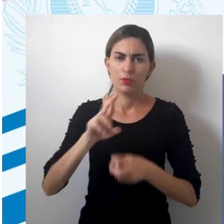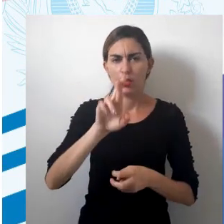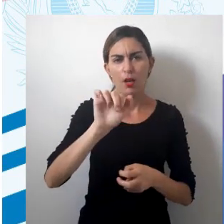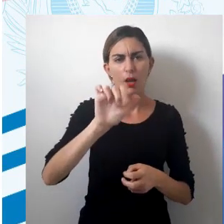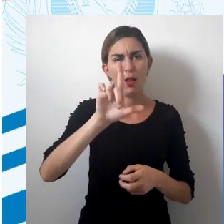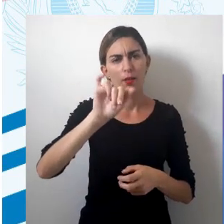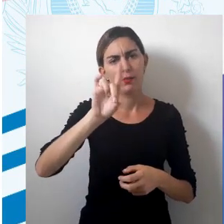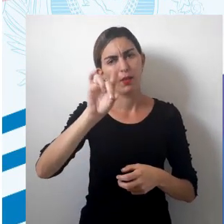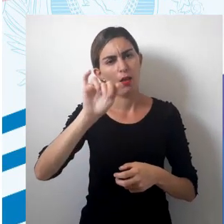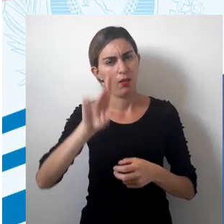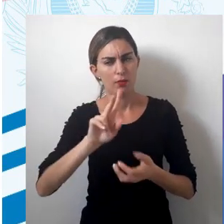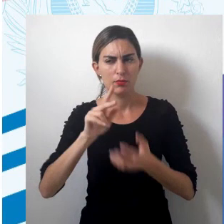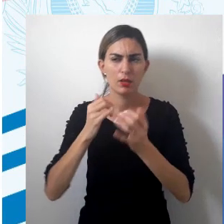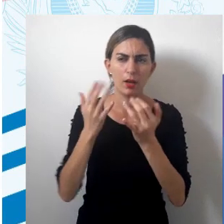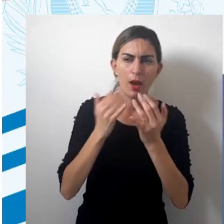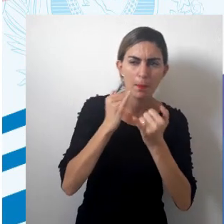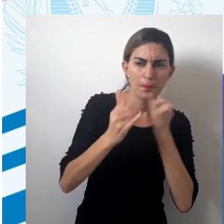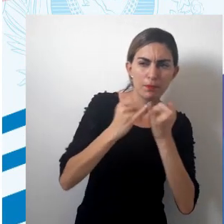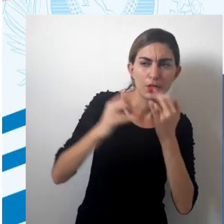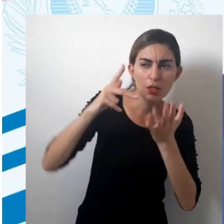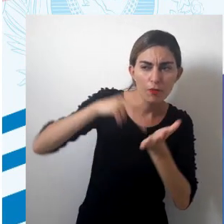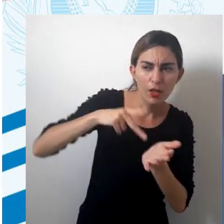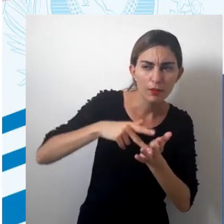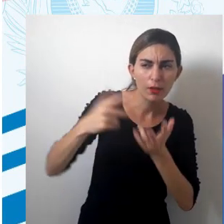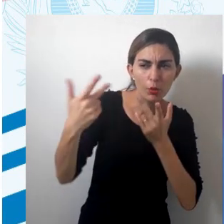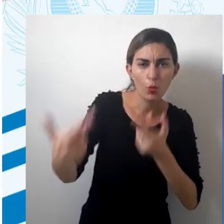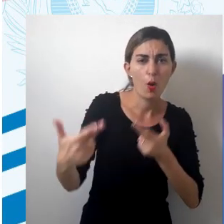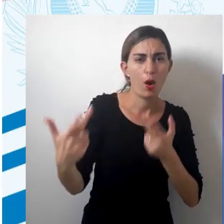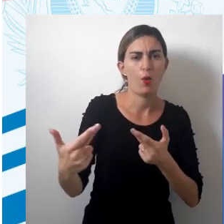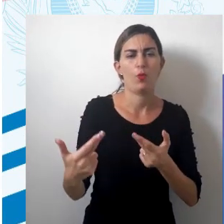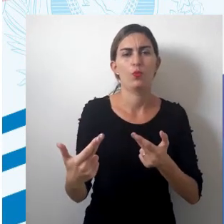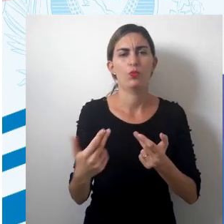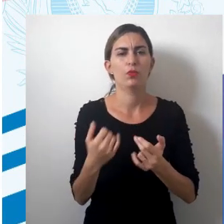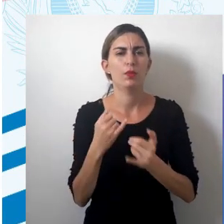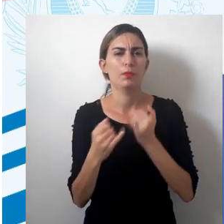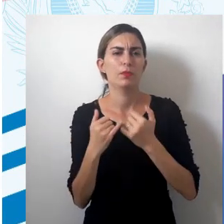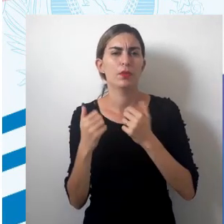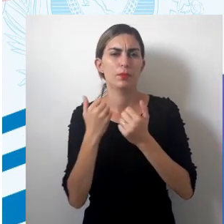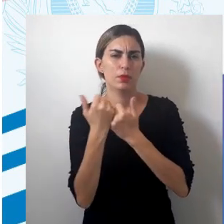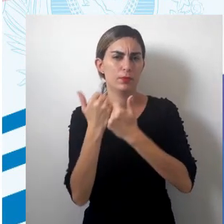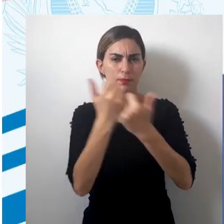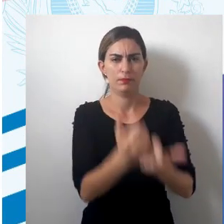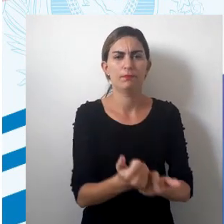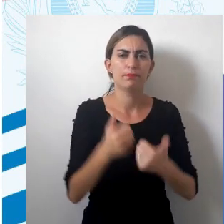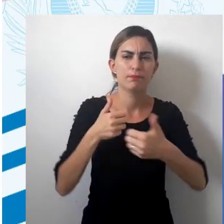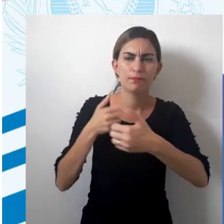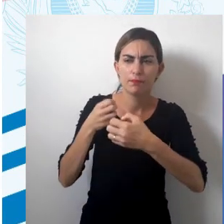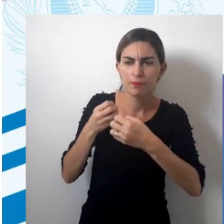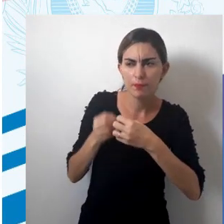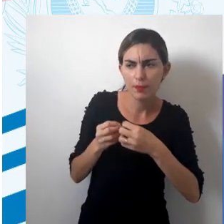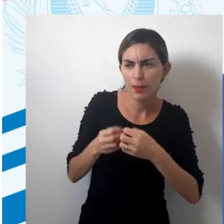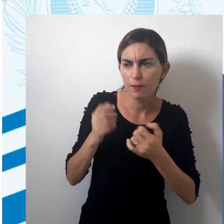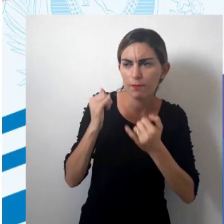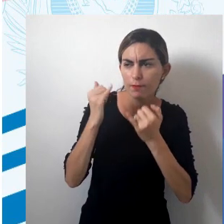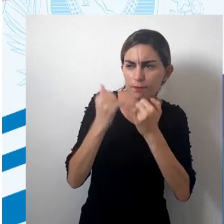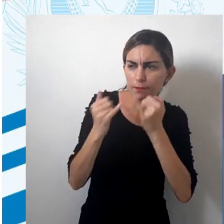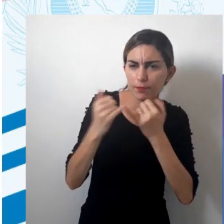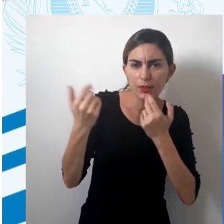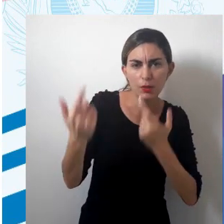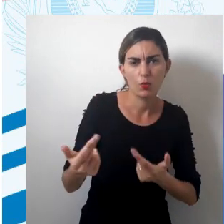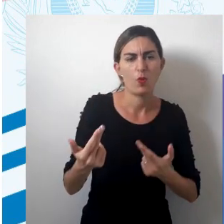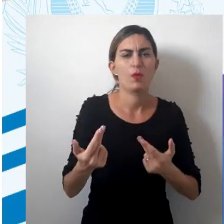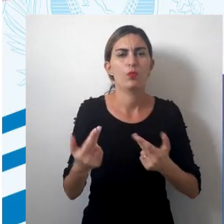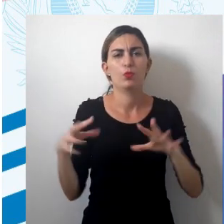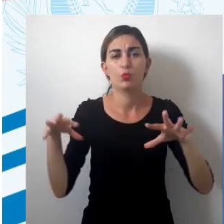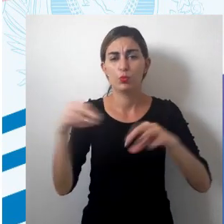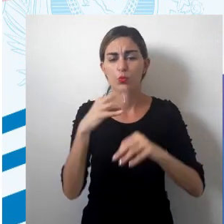realidade, porque tenta se aproximar dessa realidade e permite uma representação mais próxima do real, possibilitando